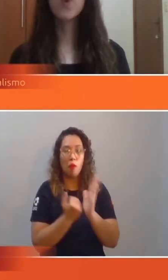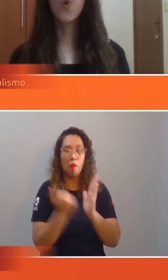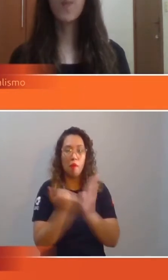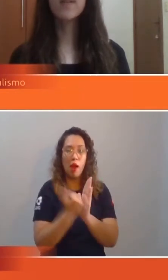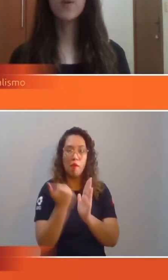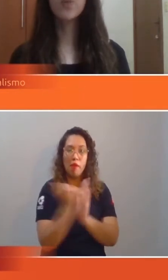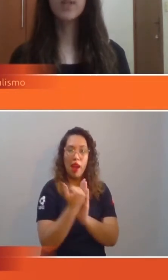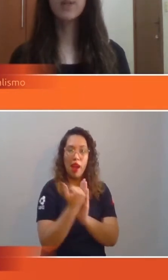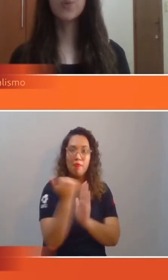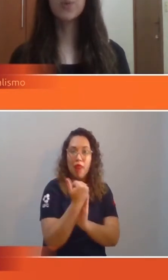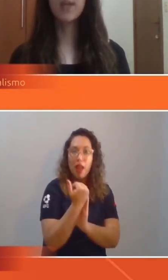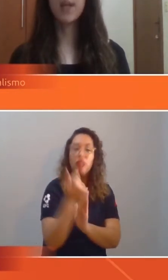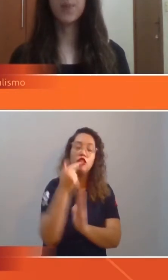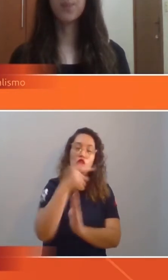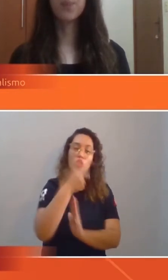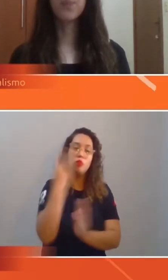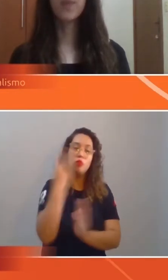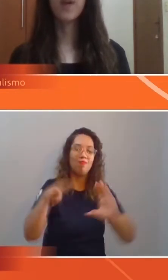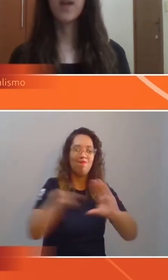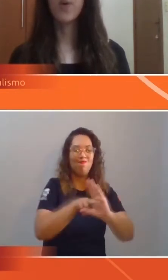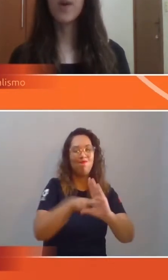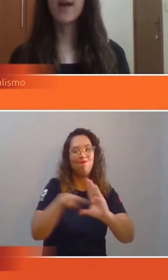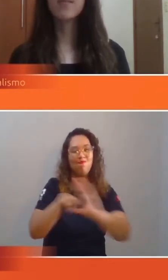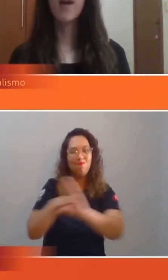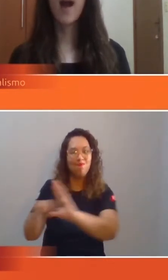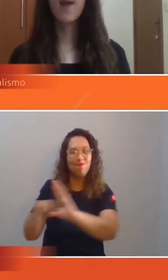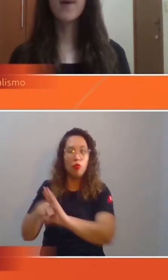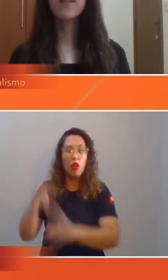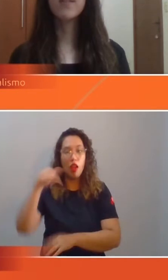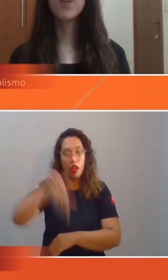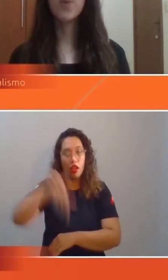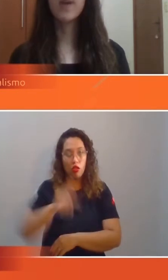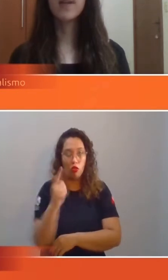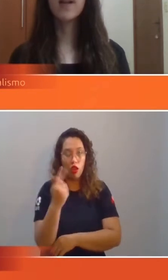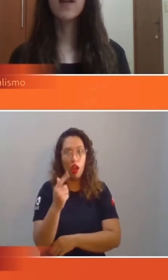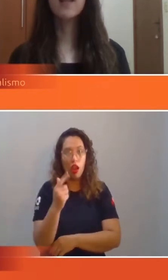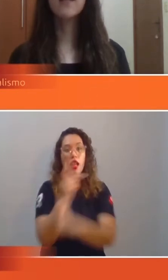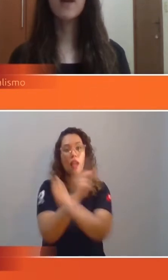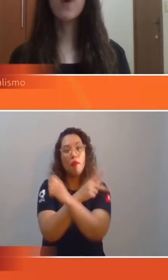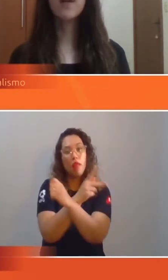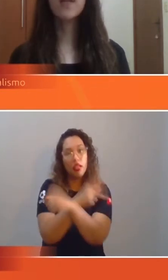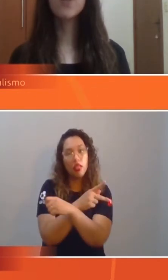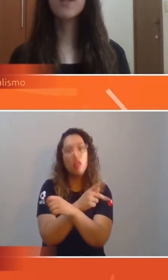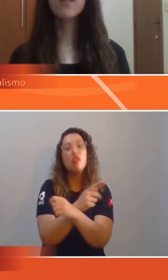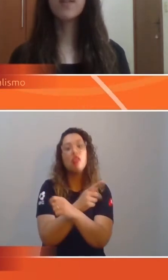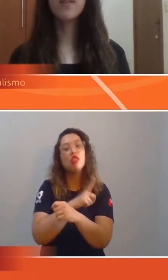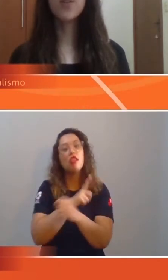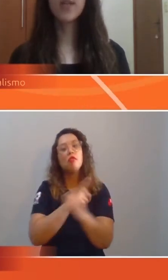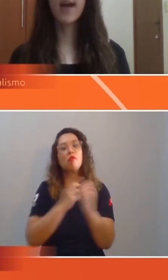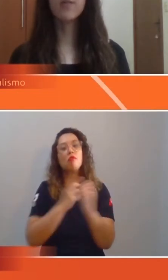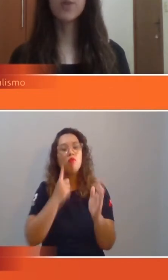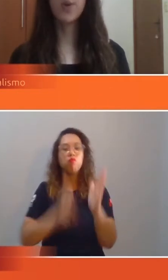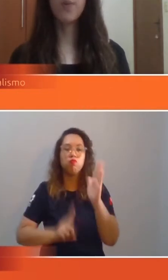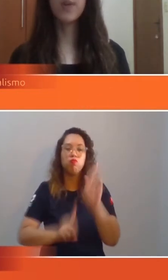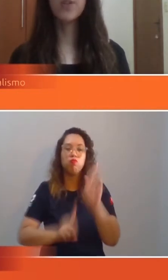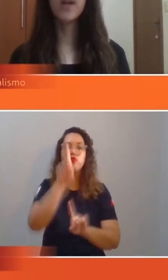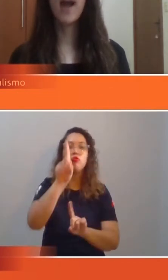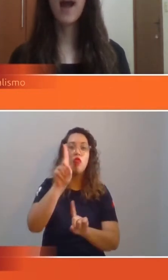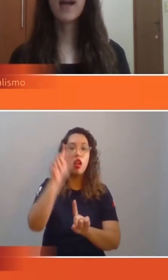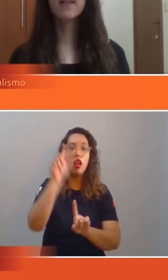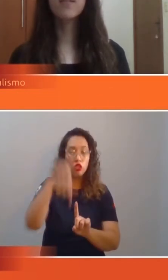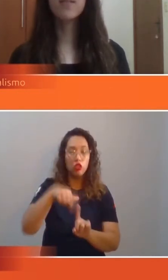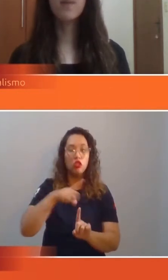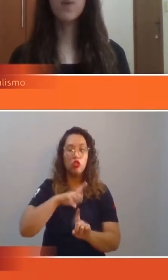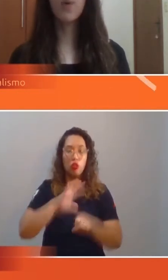número de ocupação de leitos de UTI. Em Goiás, a Aparecida de Goiânia lidera o ranking de incidência de casos de Covid